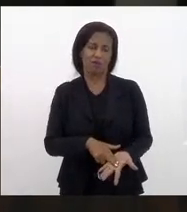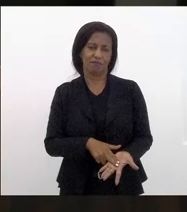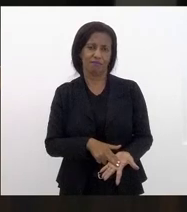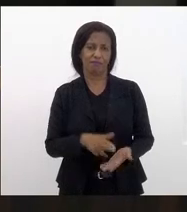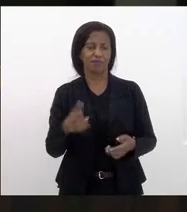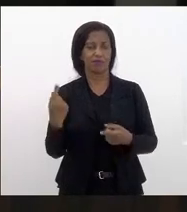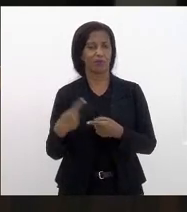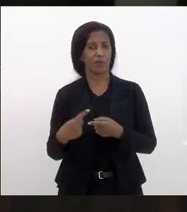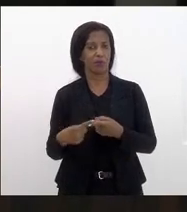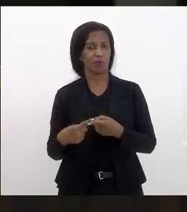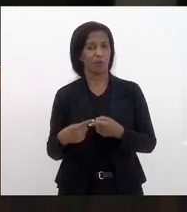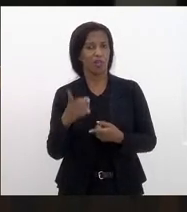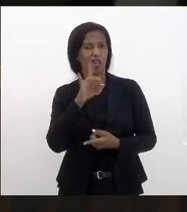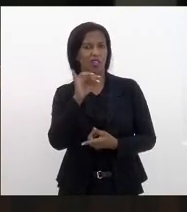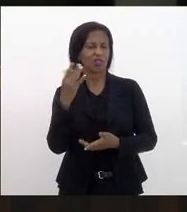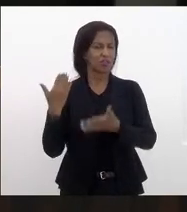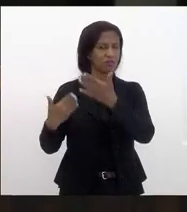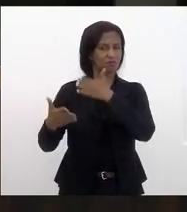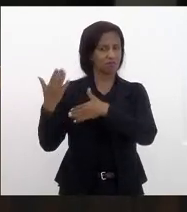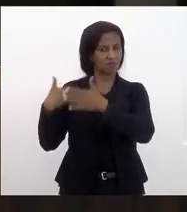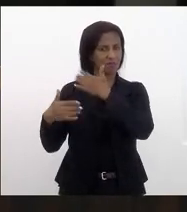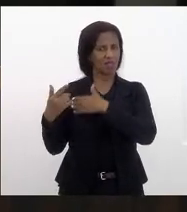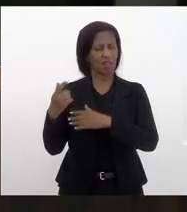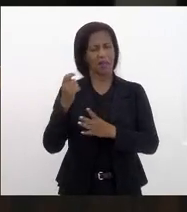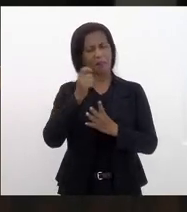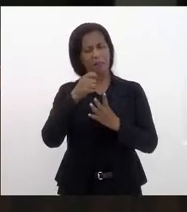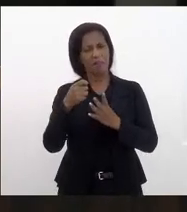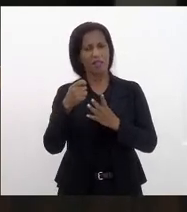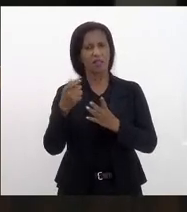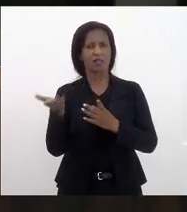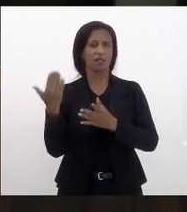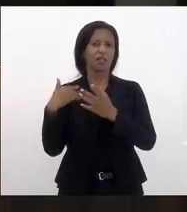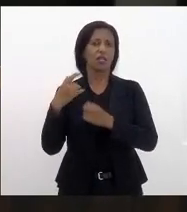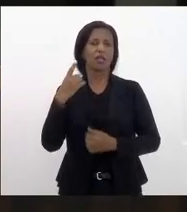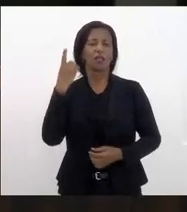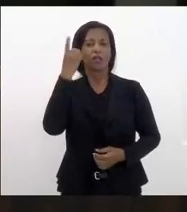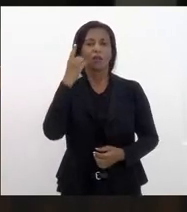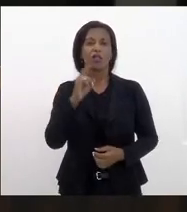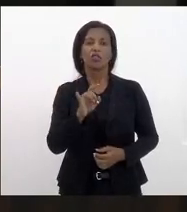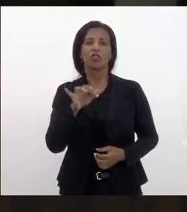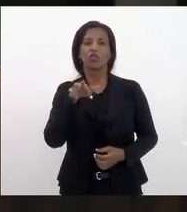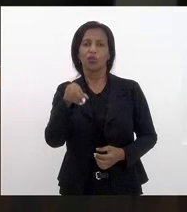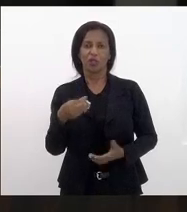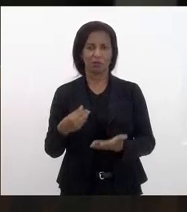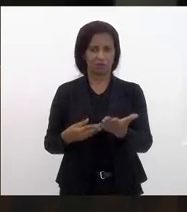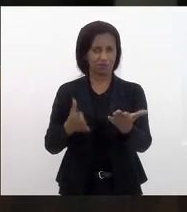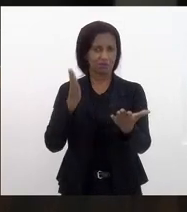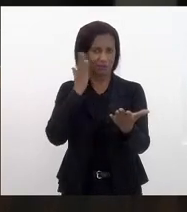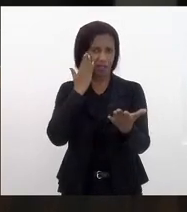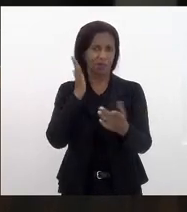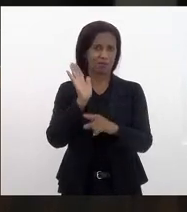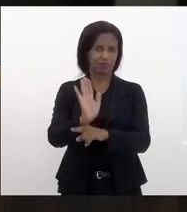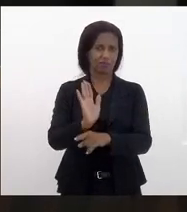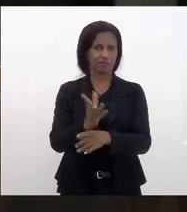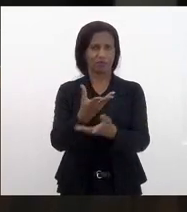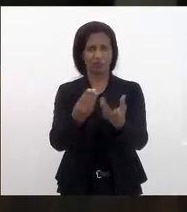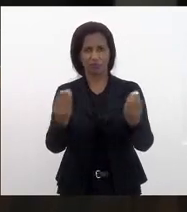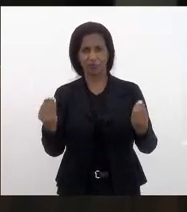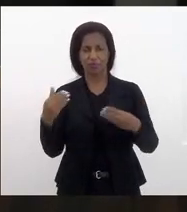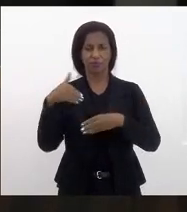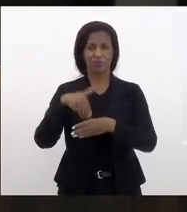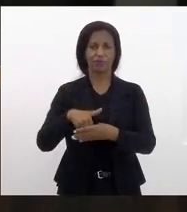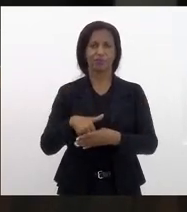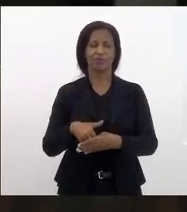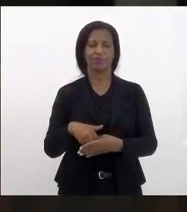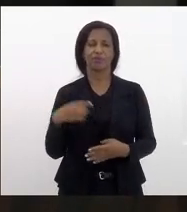Porque há poucos dias atrás, há poucos meses, e o deputado Dionísio, vossa excelência, foi um dos que ajudou muito nessas votações,